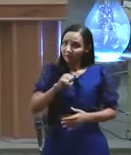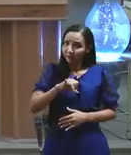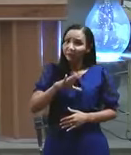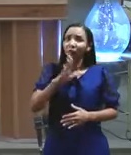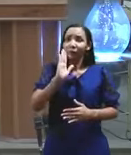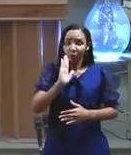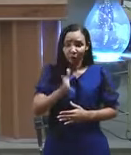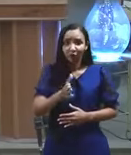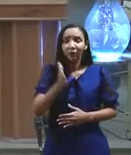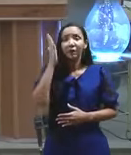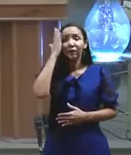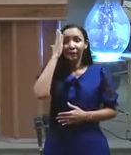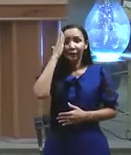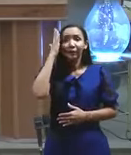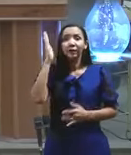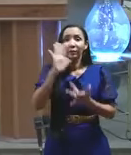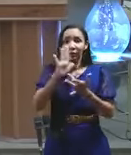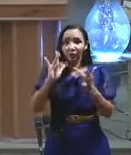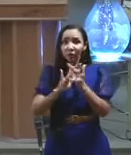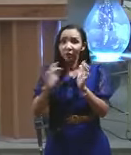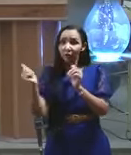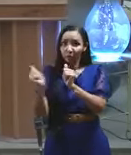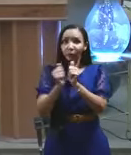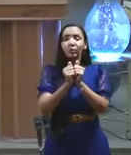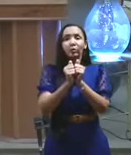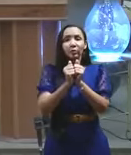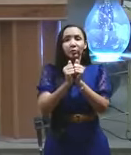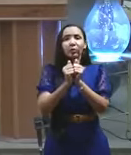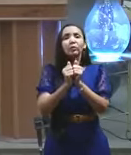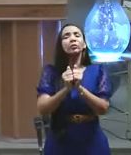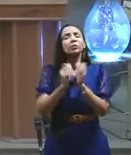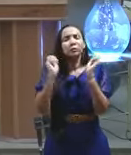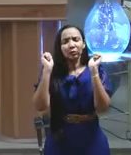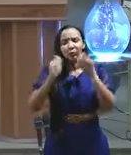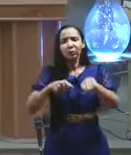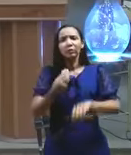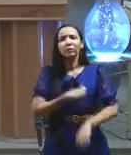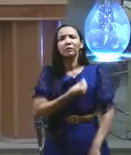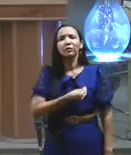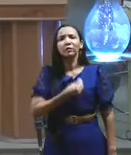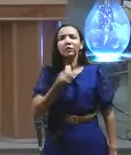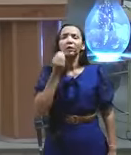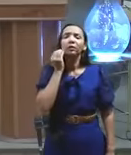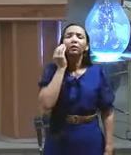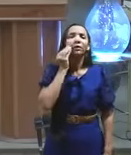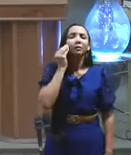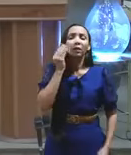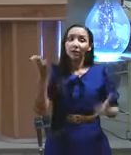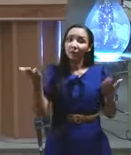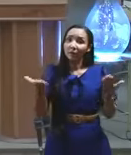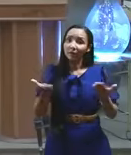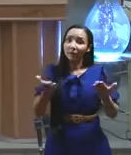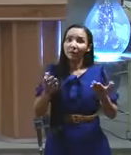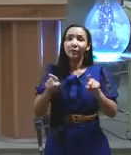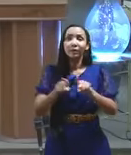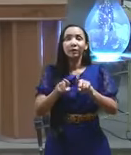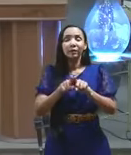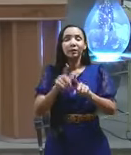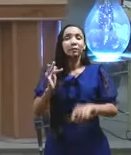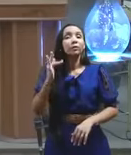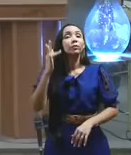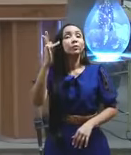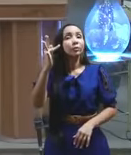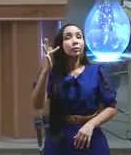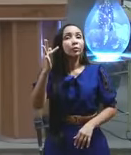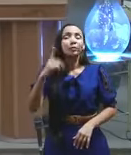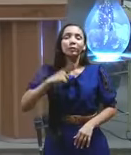casa do diabo caiu e você já vive bênçãos agora e nós vamos viver bênção também no futuro agora amados sabemos que